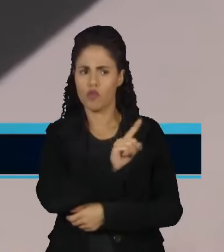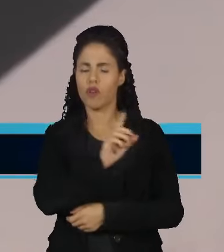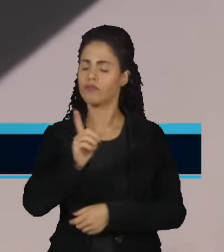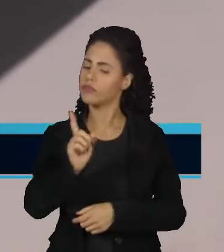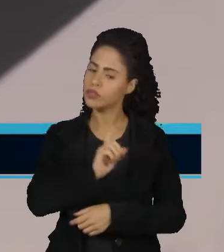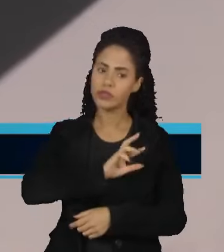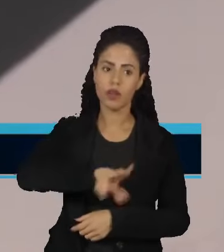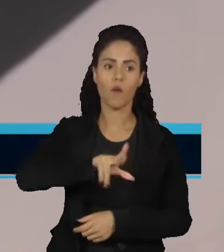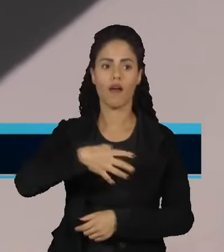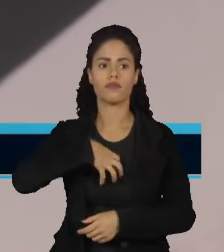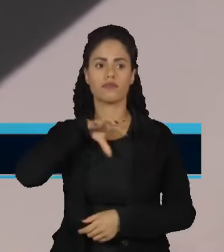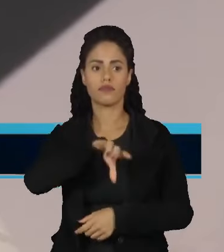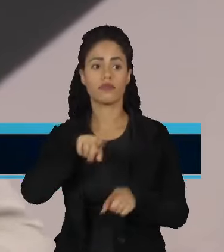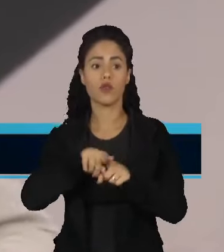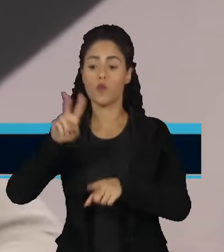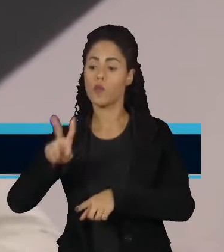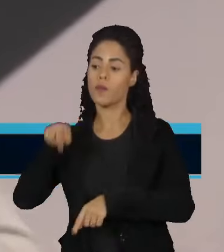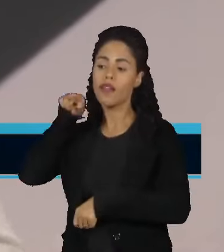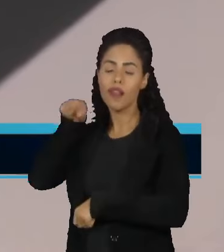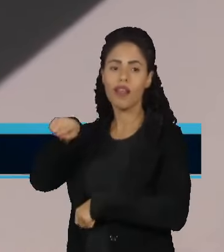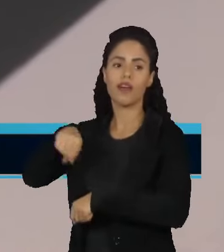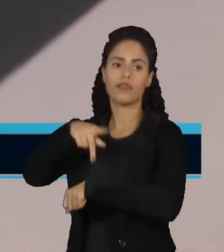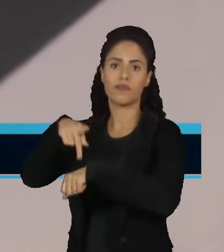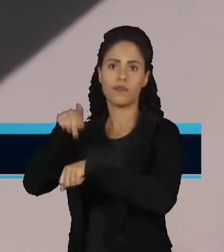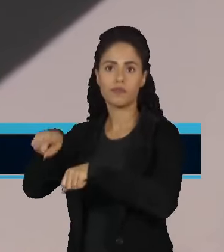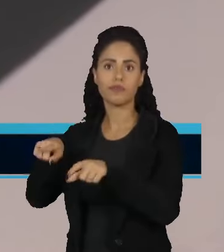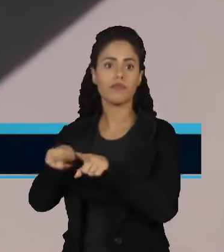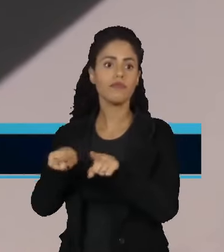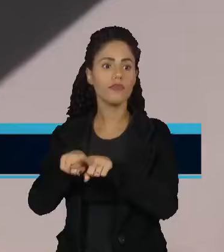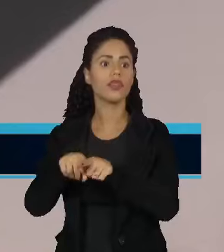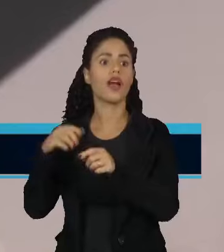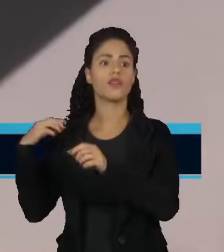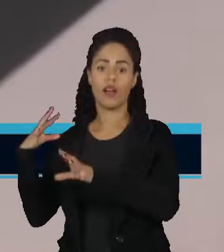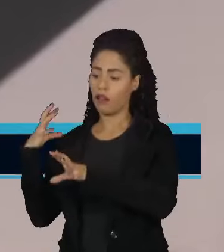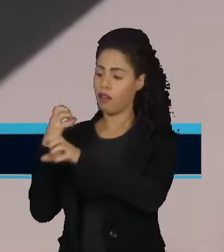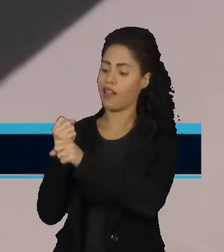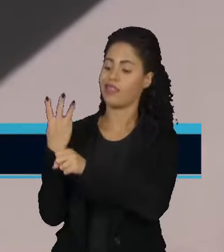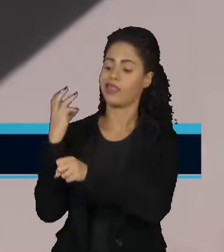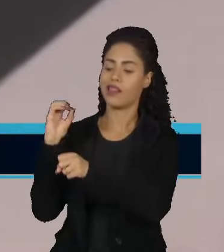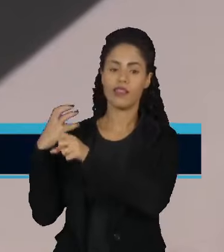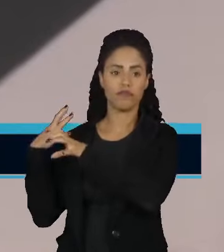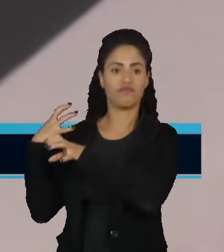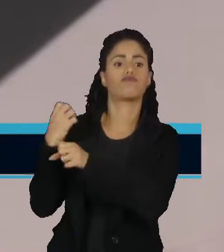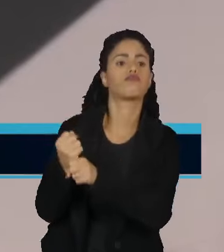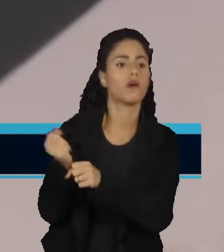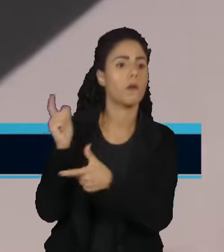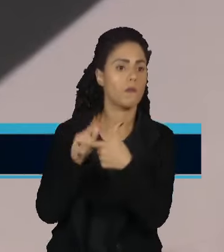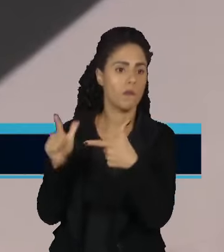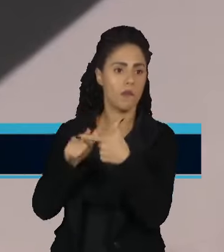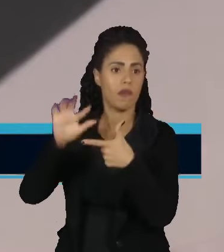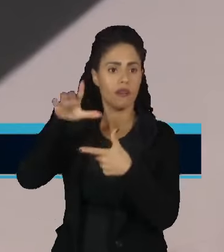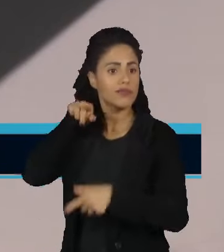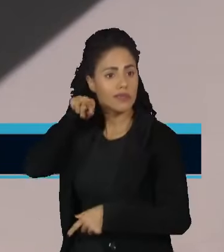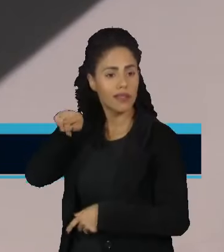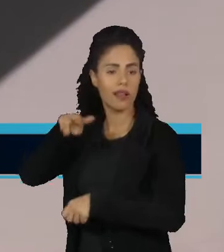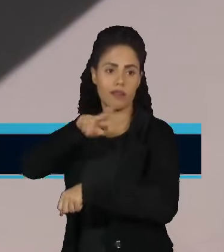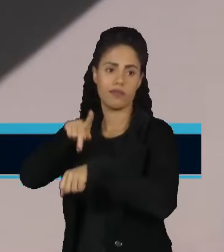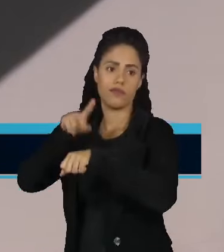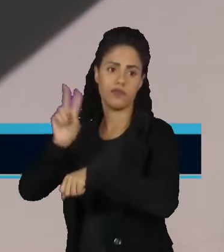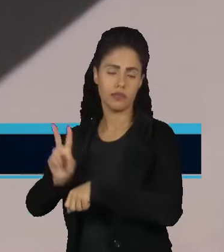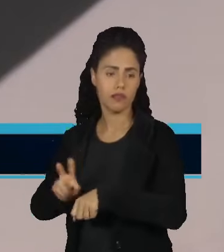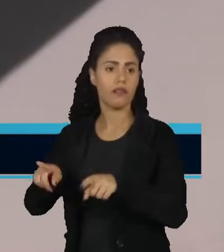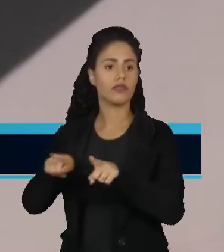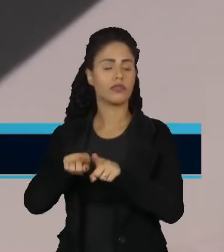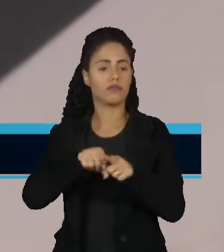problema da Venezuela é um problema que está atravessando quase 30 anos, é um problema que coloca em choque forças